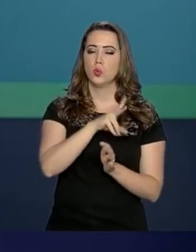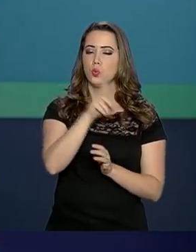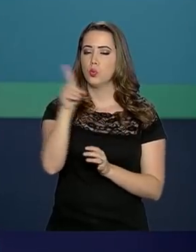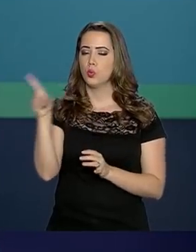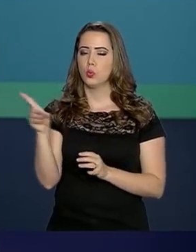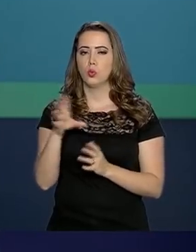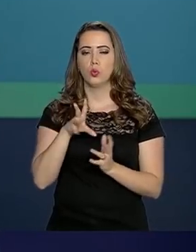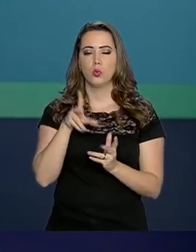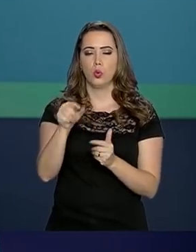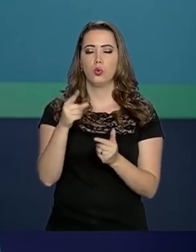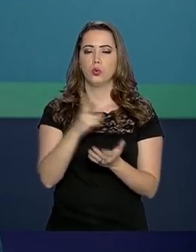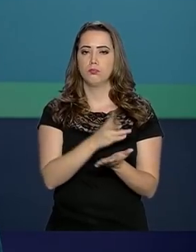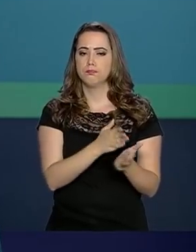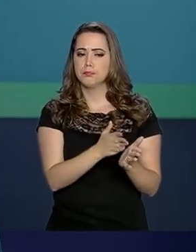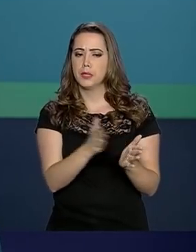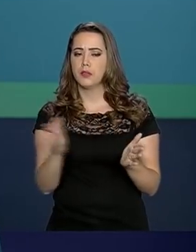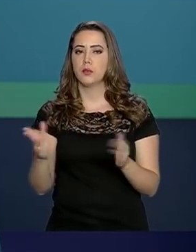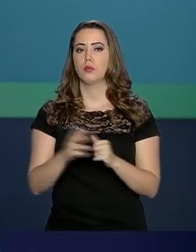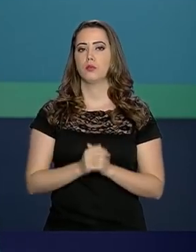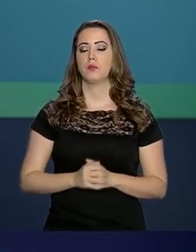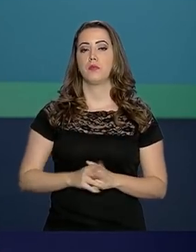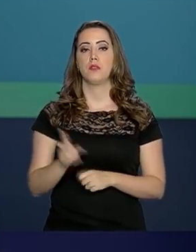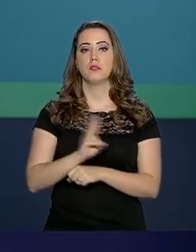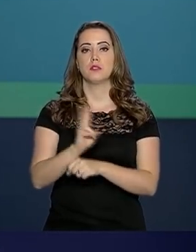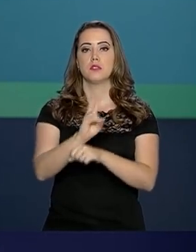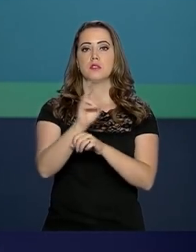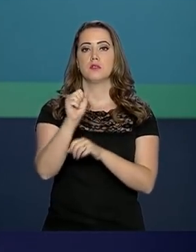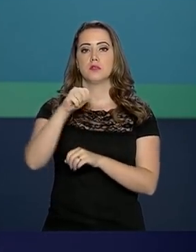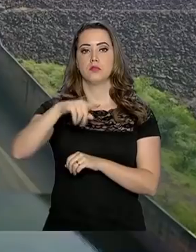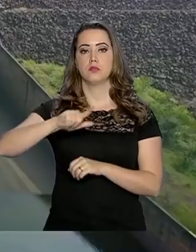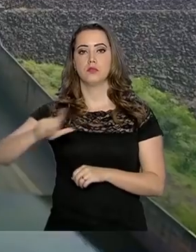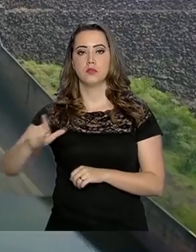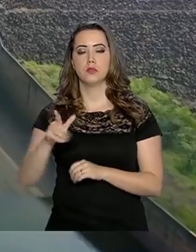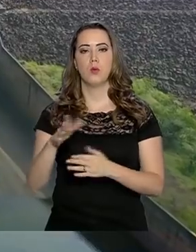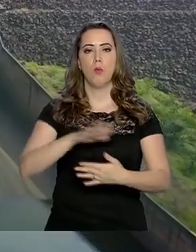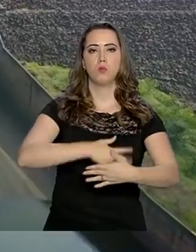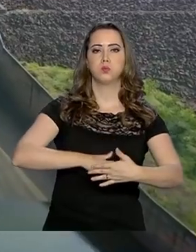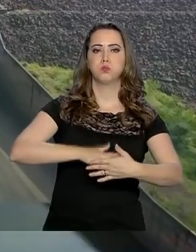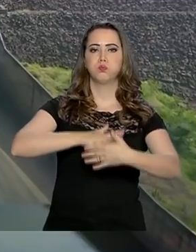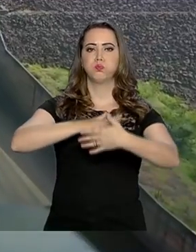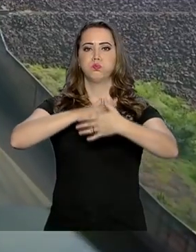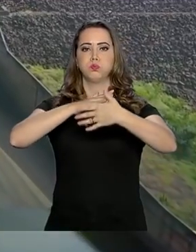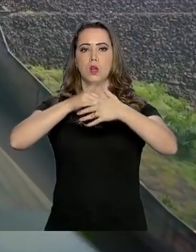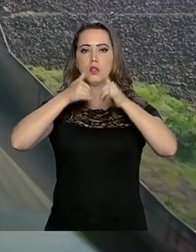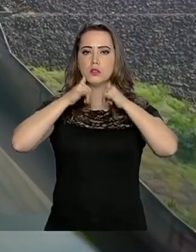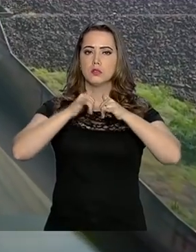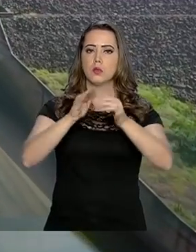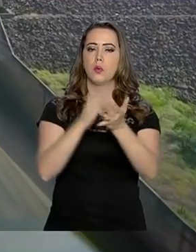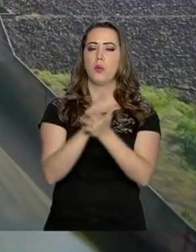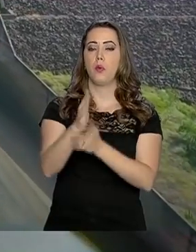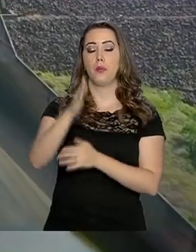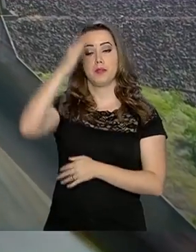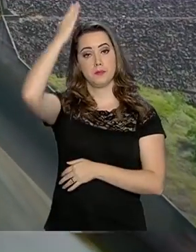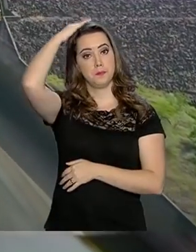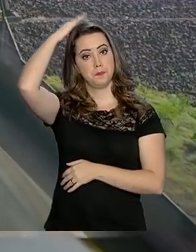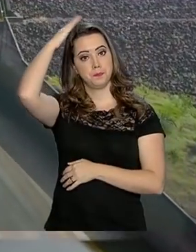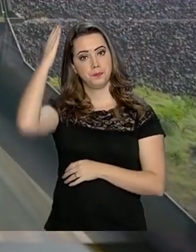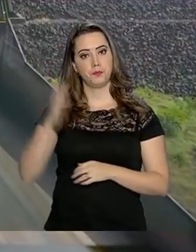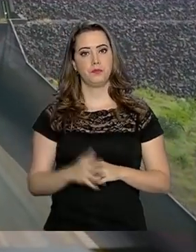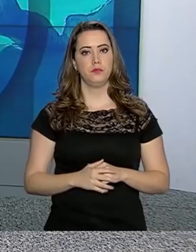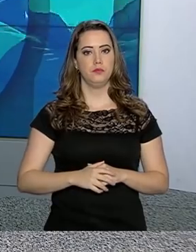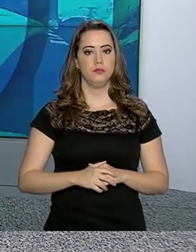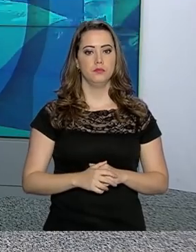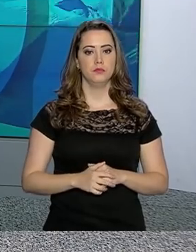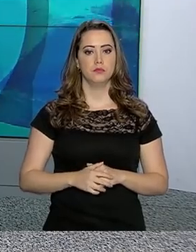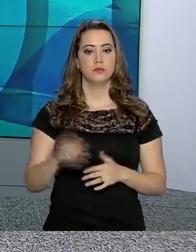calendário. Fiscalização da Agência Nacional de Energia Elétrica em barragens de usinas de energia começa pelo interior do Paraná.